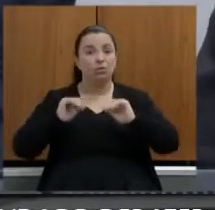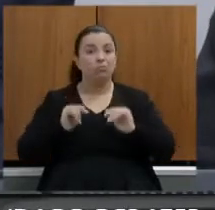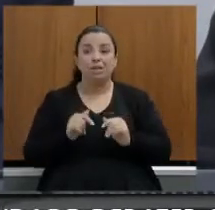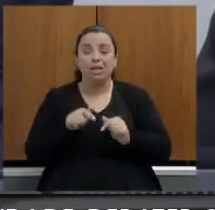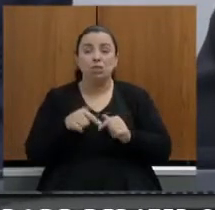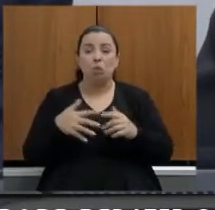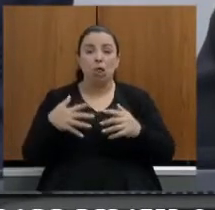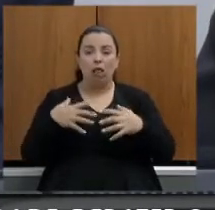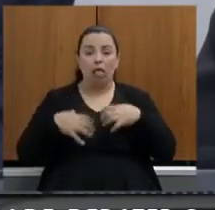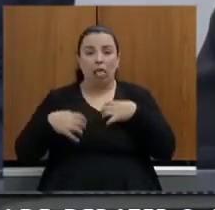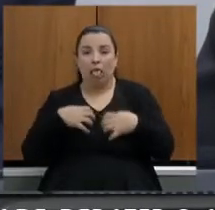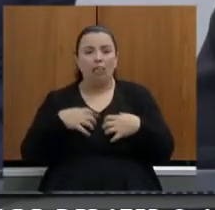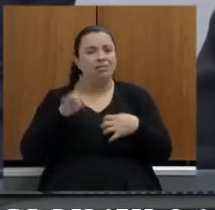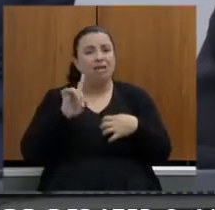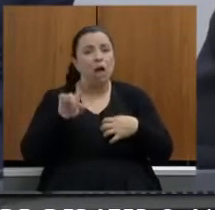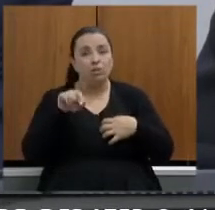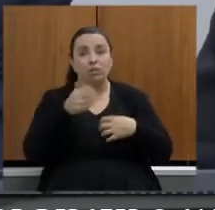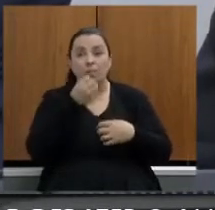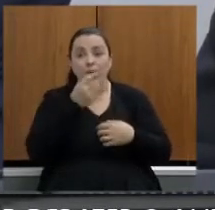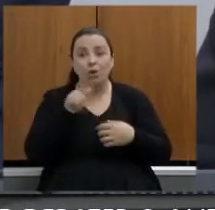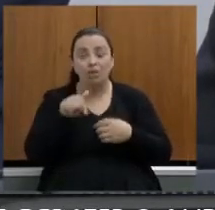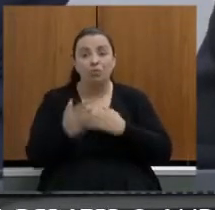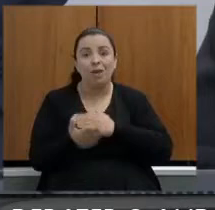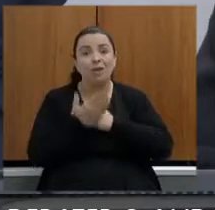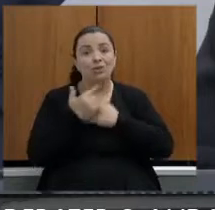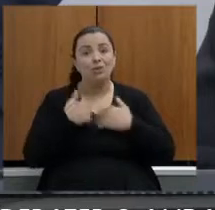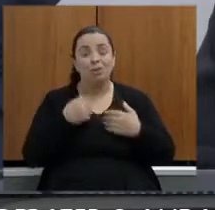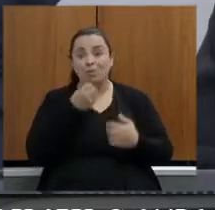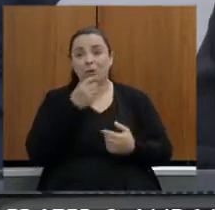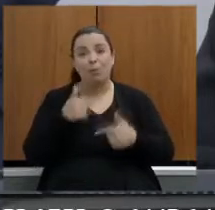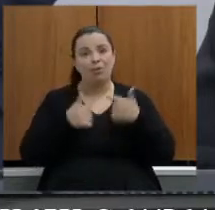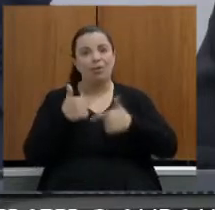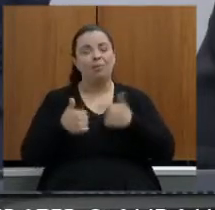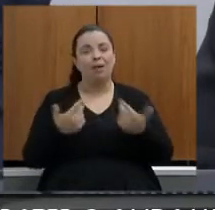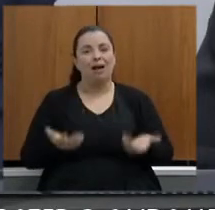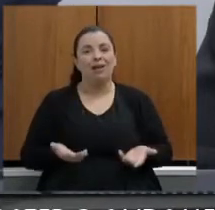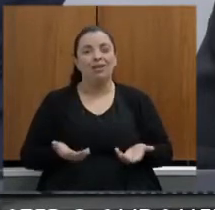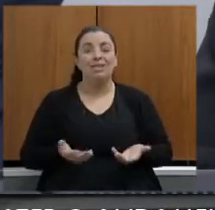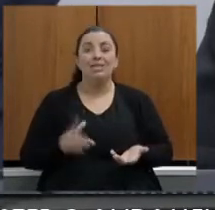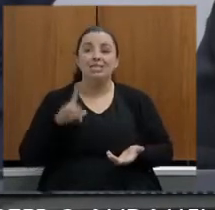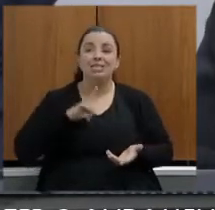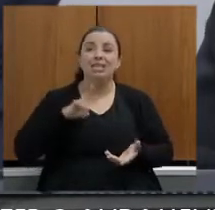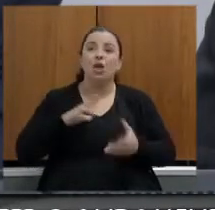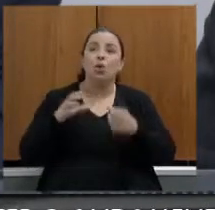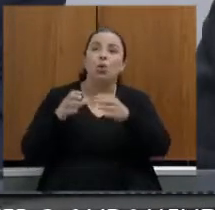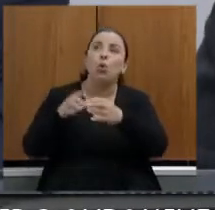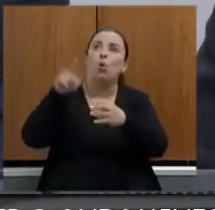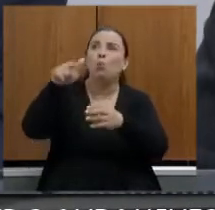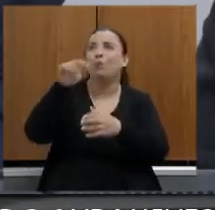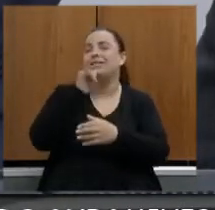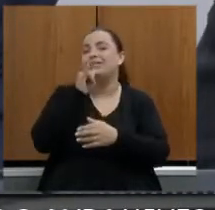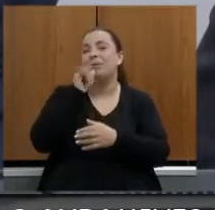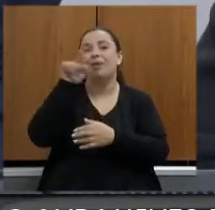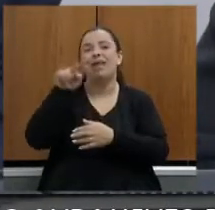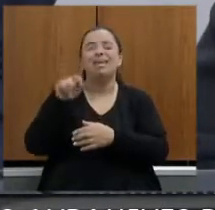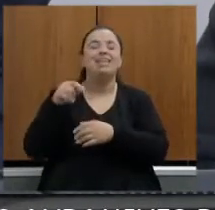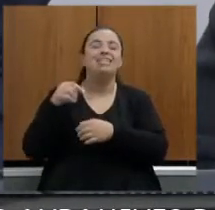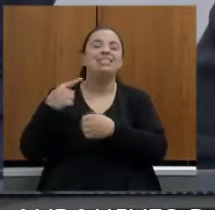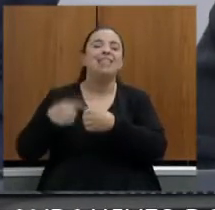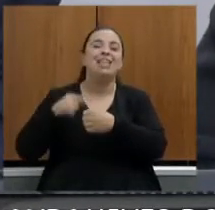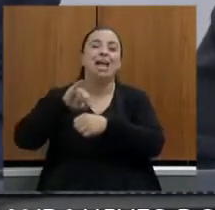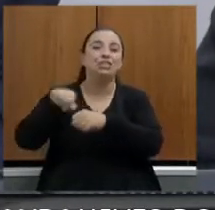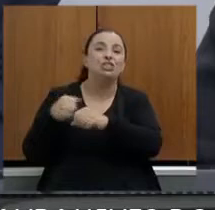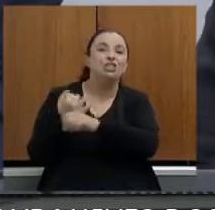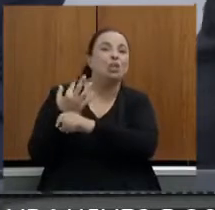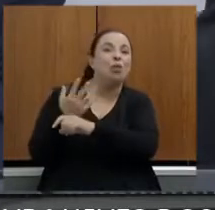ajuda ora se existe uma parcela da população deputados Reis lá em Januária tivemos juntos recentemente